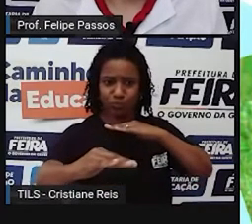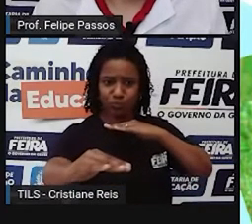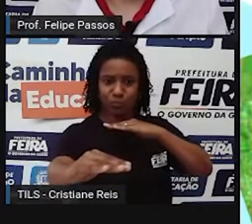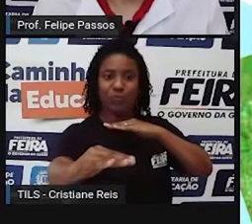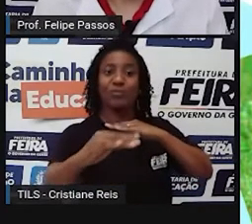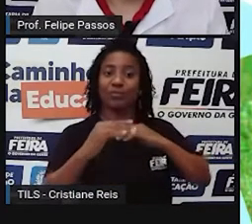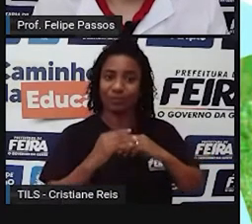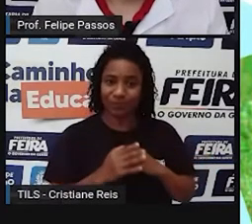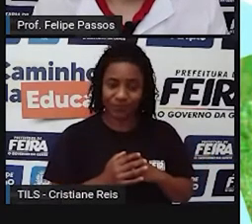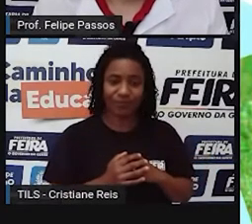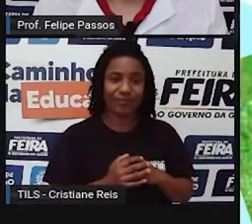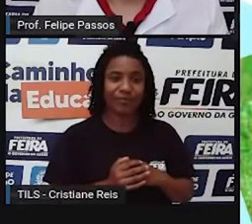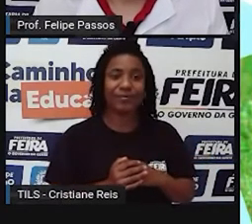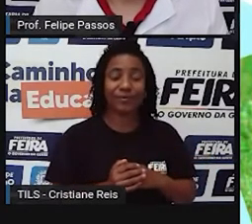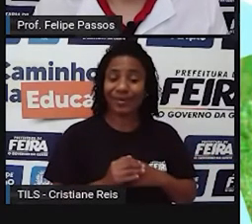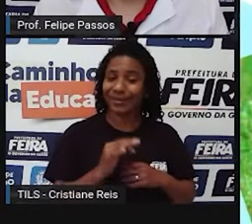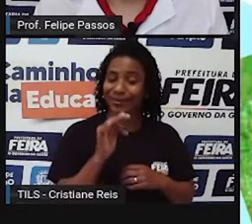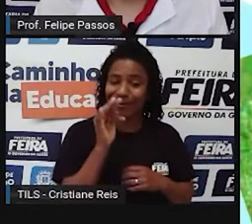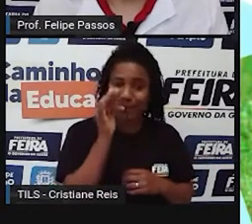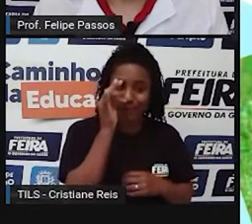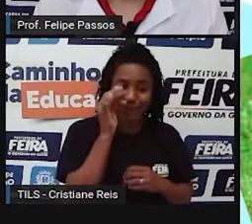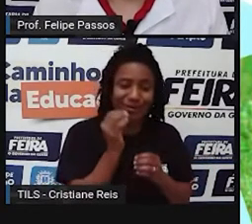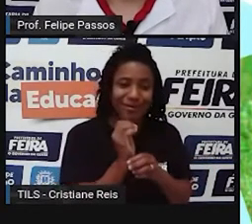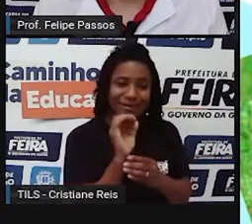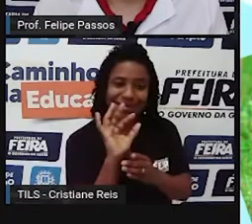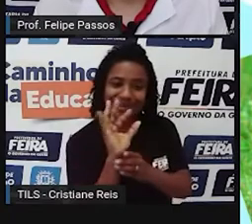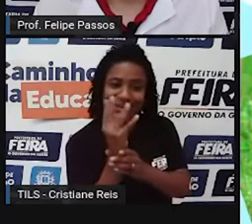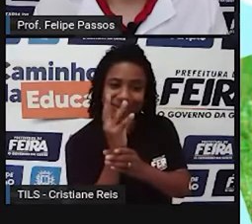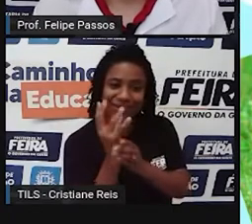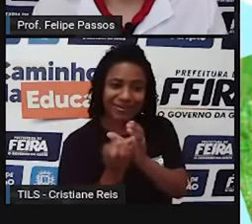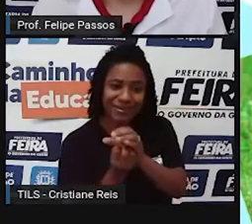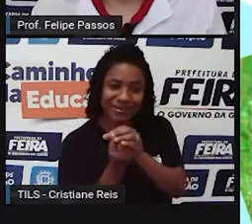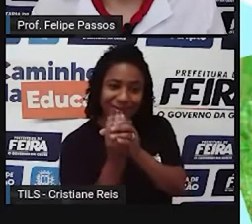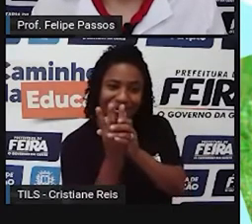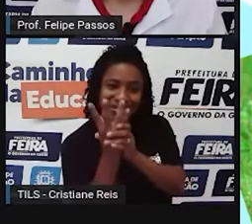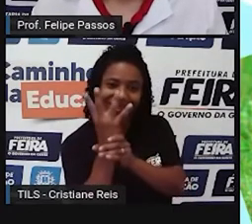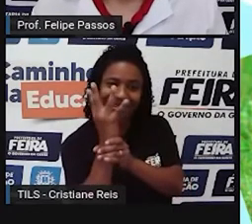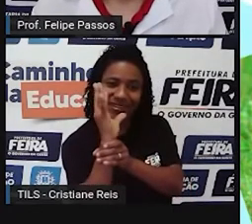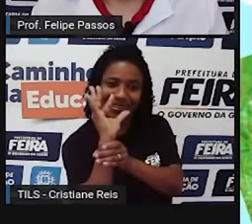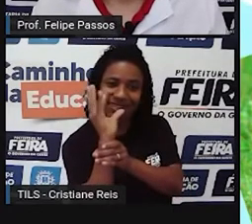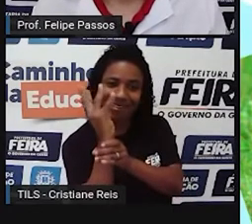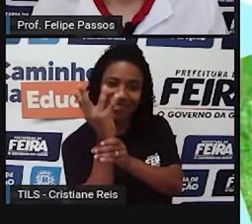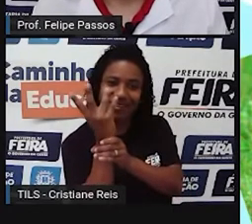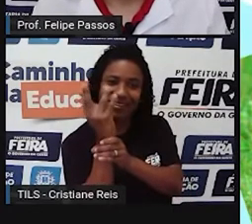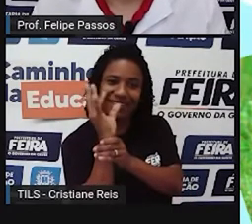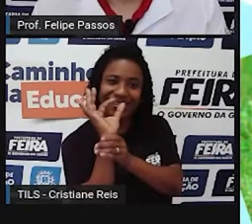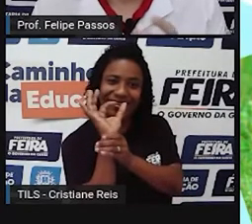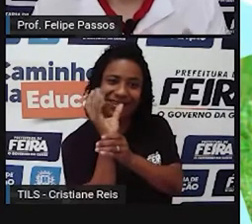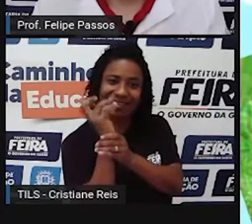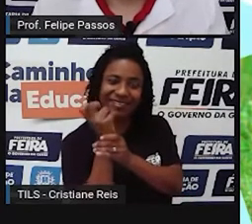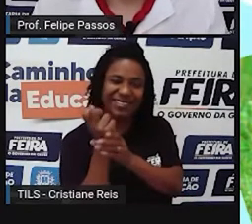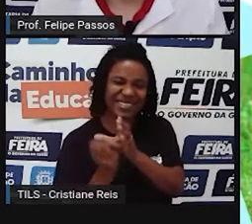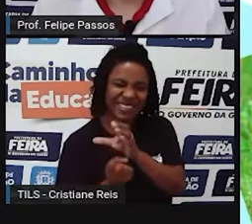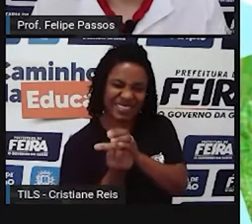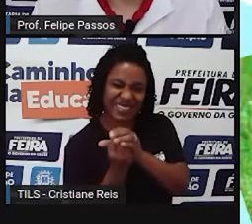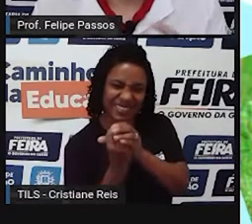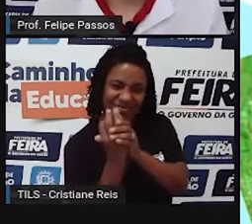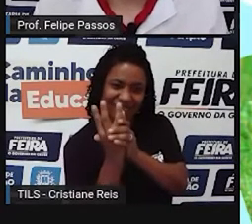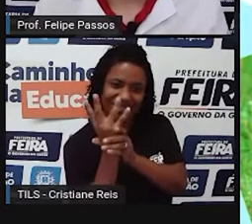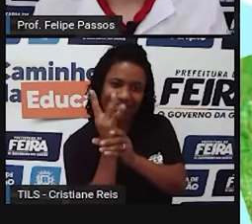a planta está crescendo por debaixo desse asfalto. Olha que incrível! A planta vai ali rachando,